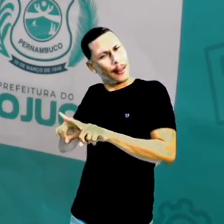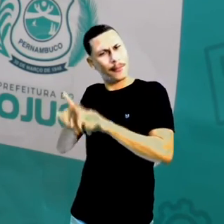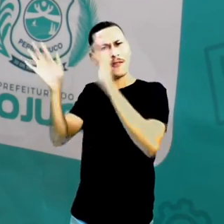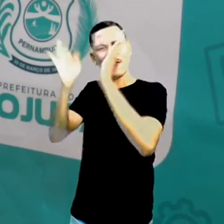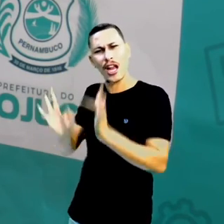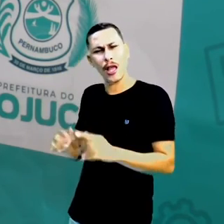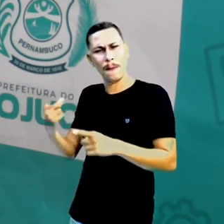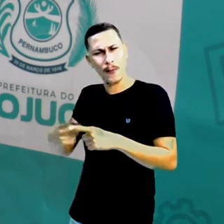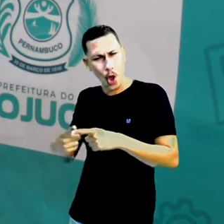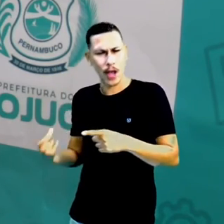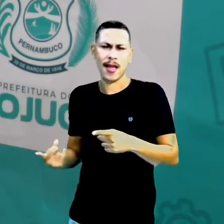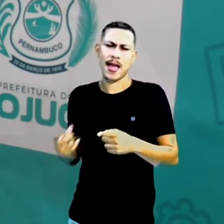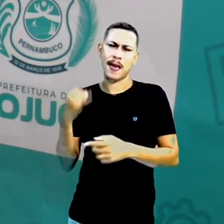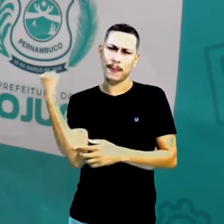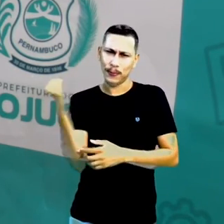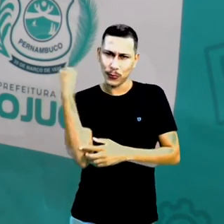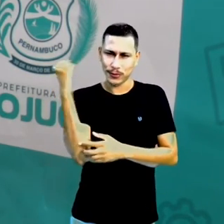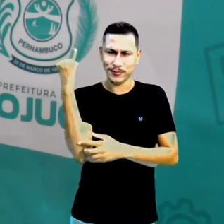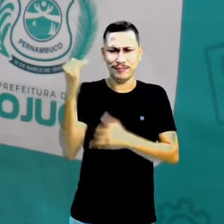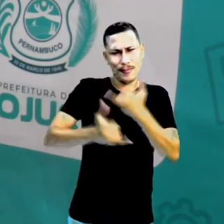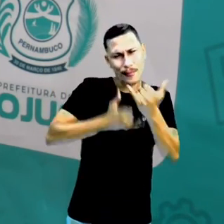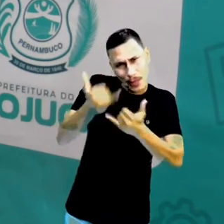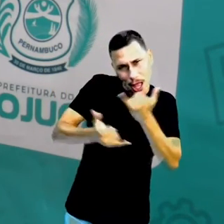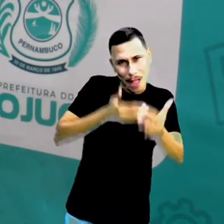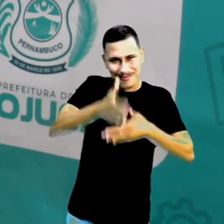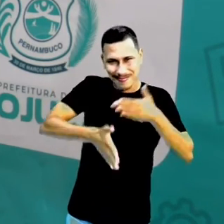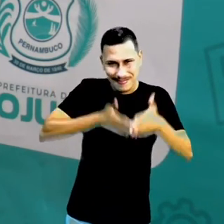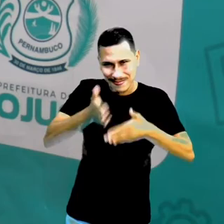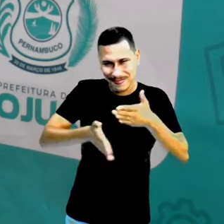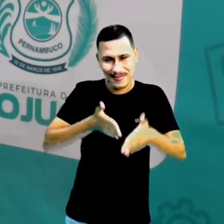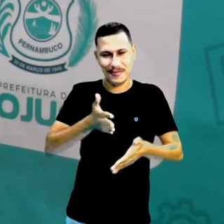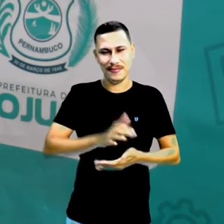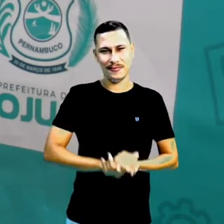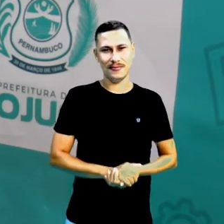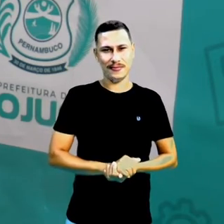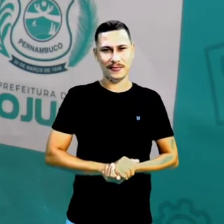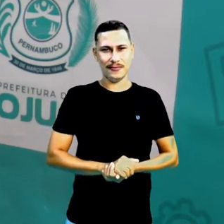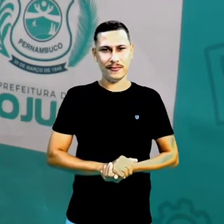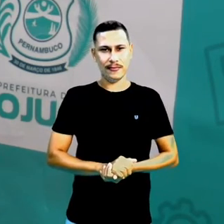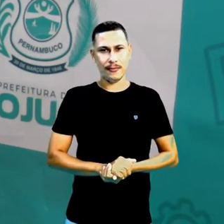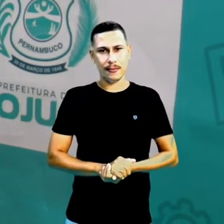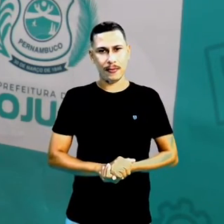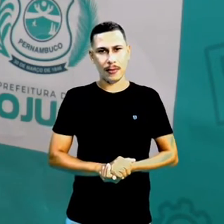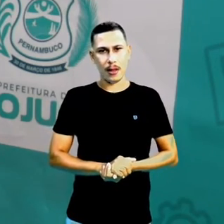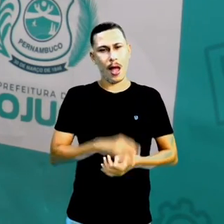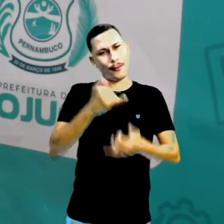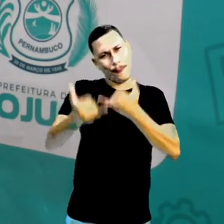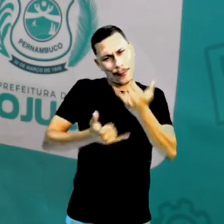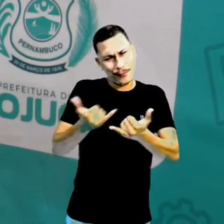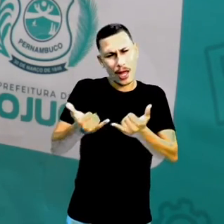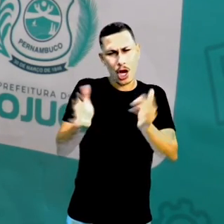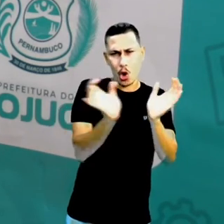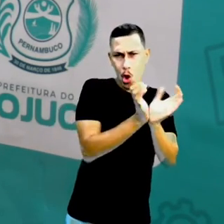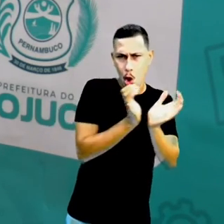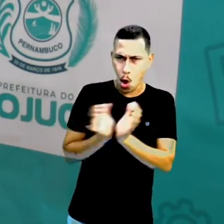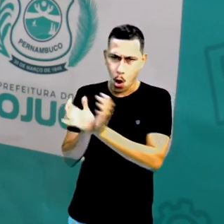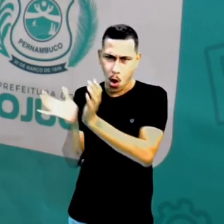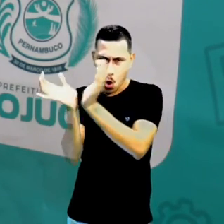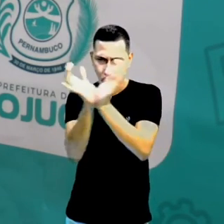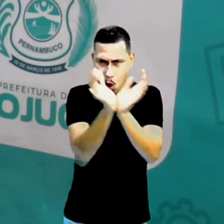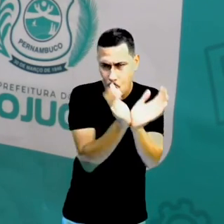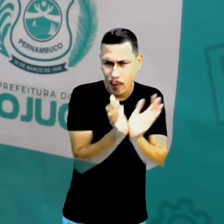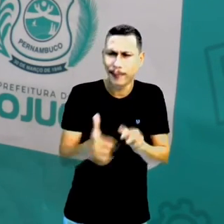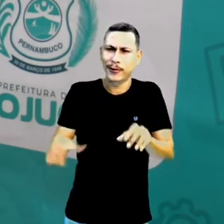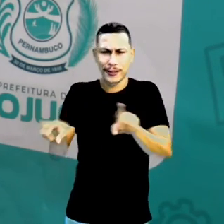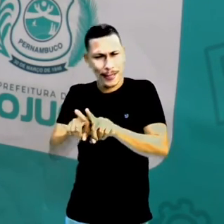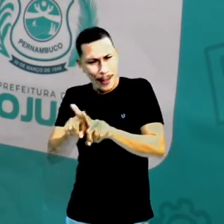É brincar E participar Agora também existem brincadeiras em grupos Que é aquelas brincadeiras